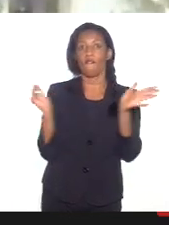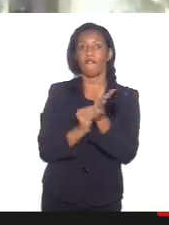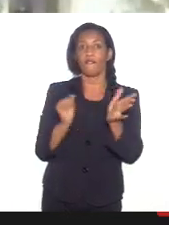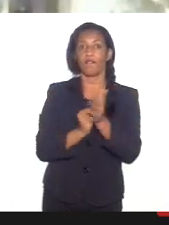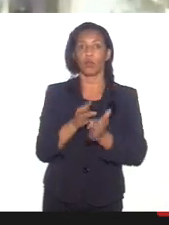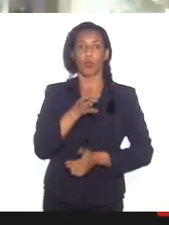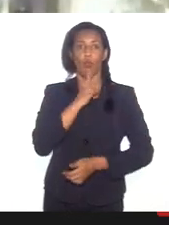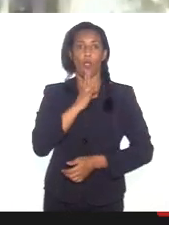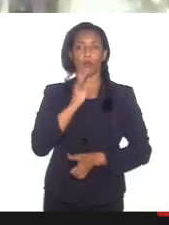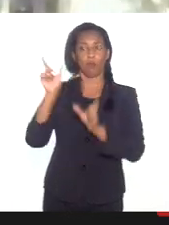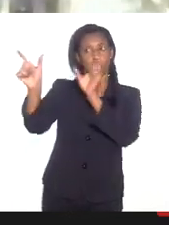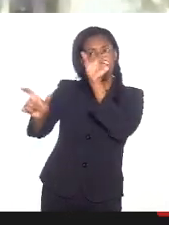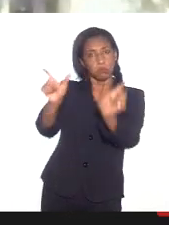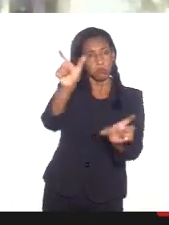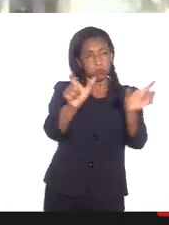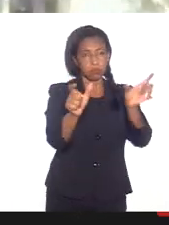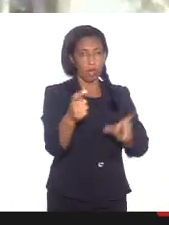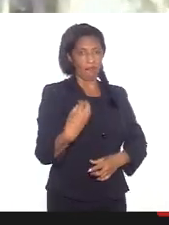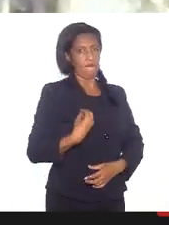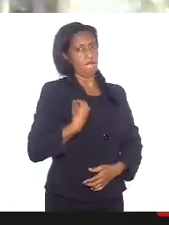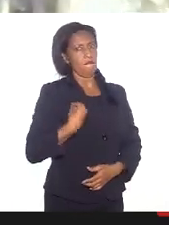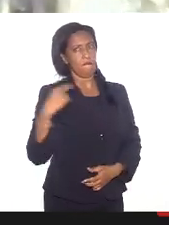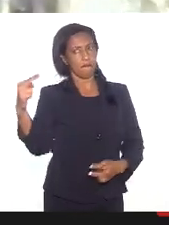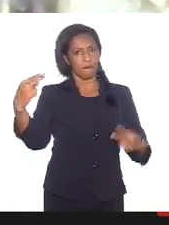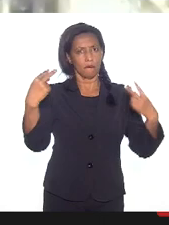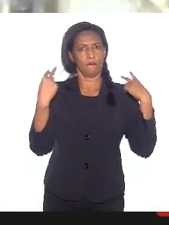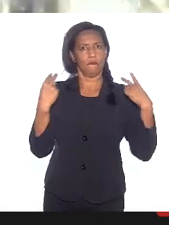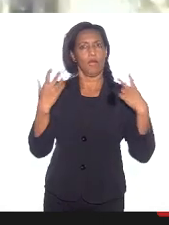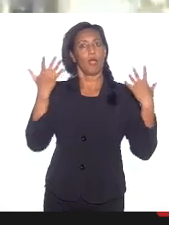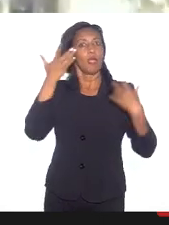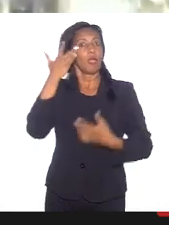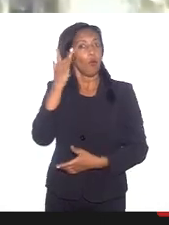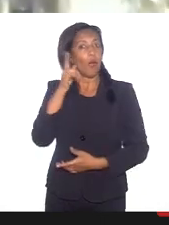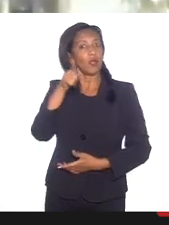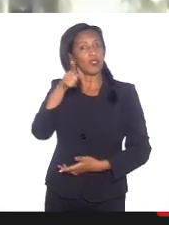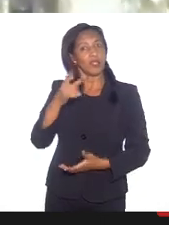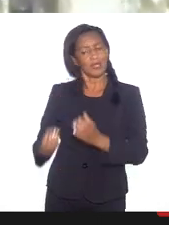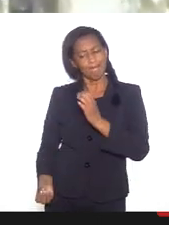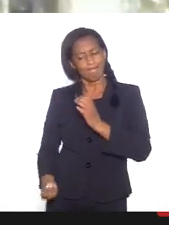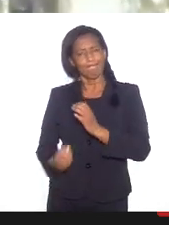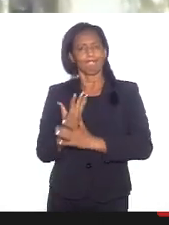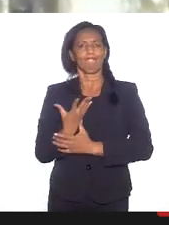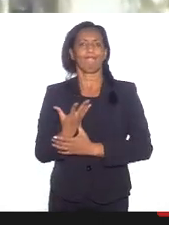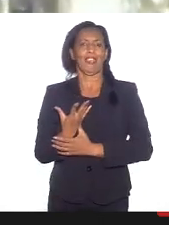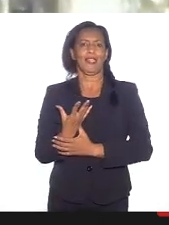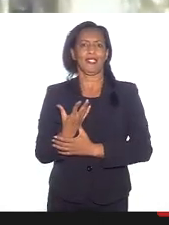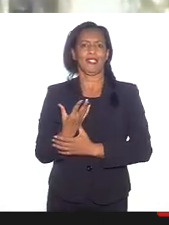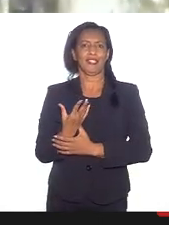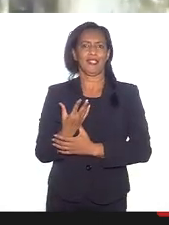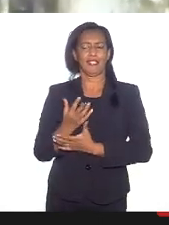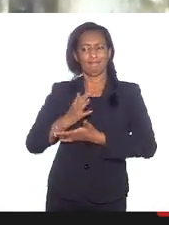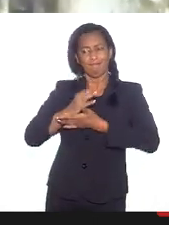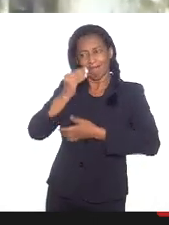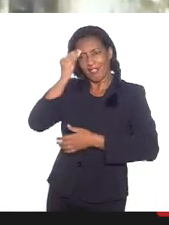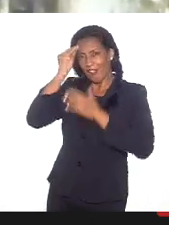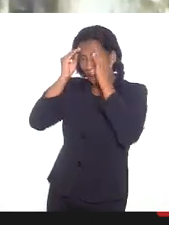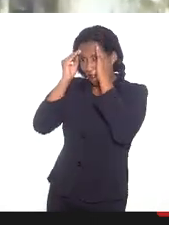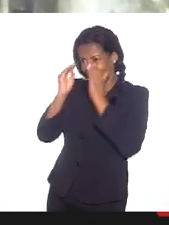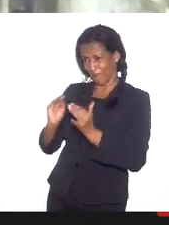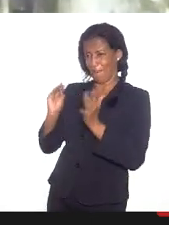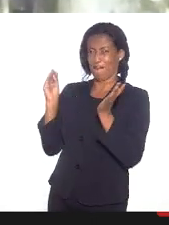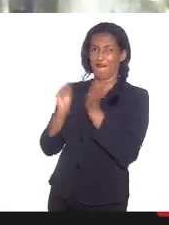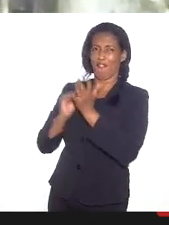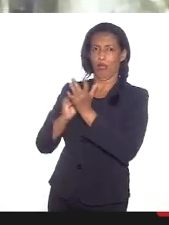conhecimento. Eu acho que é daí, eu acho que é daí que nasce o racismo religioso. É desse desconhecimento? Não sei.